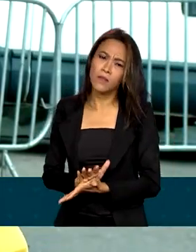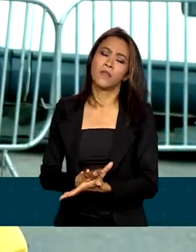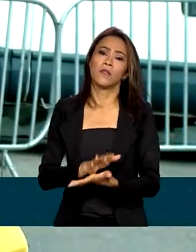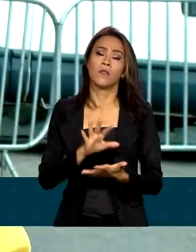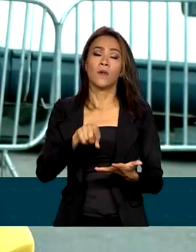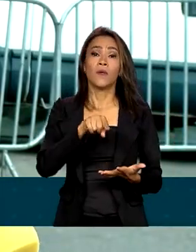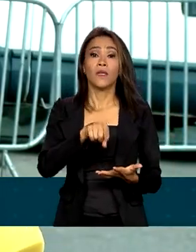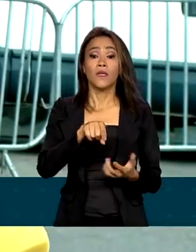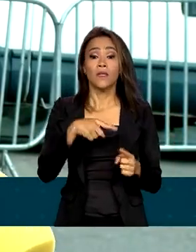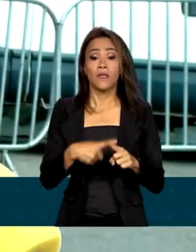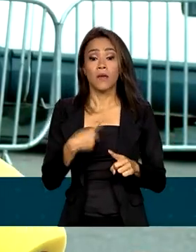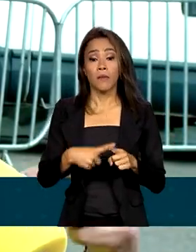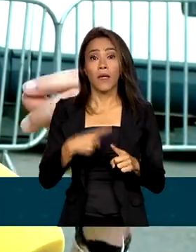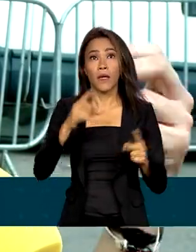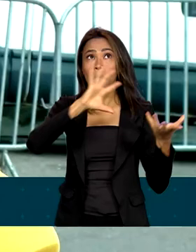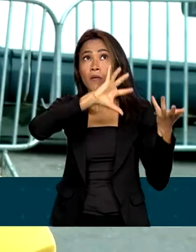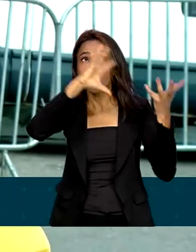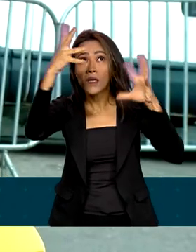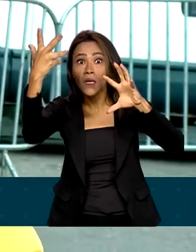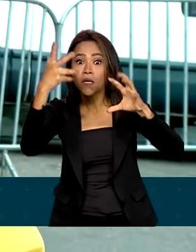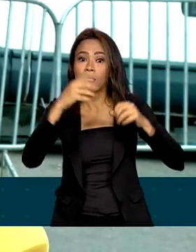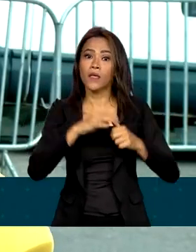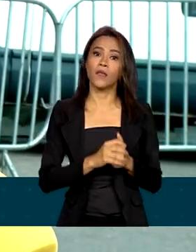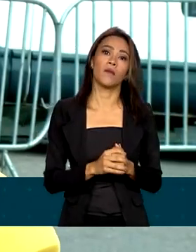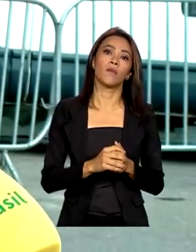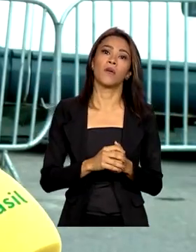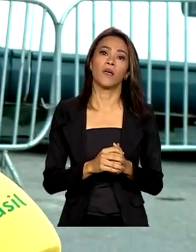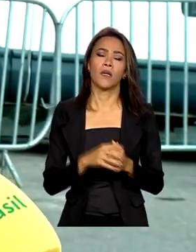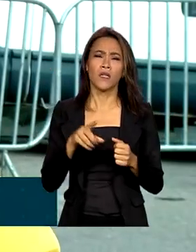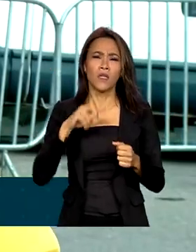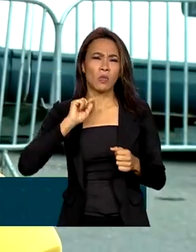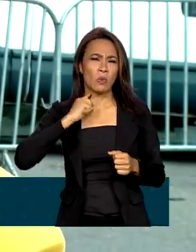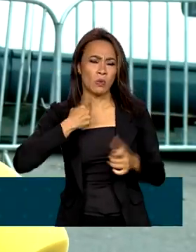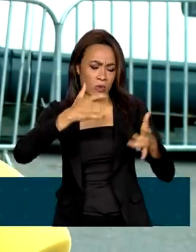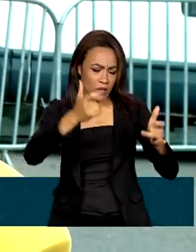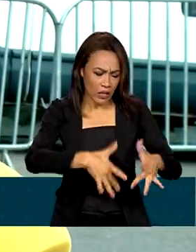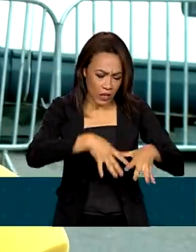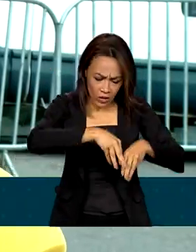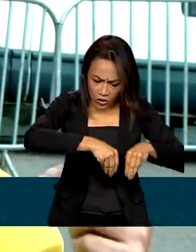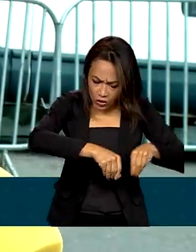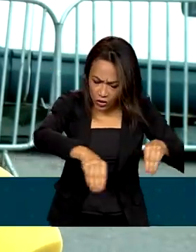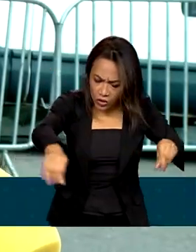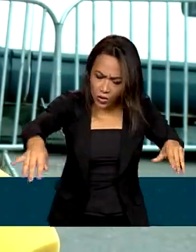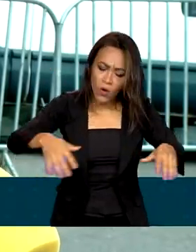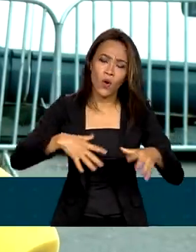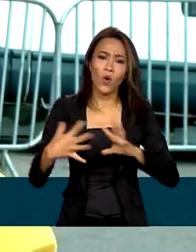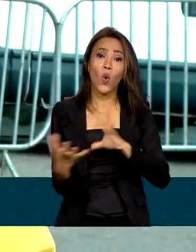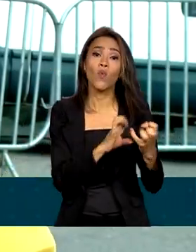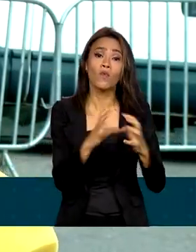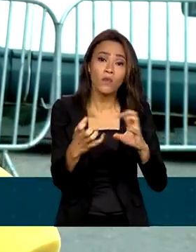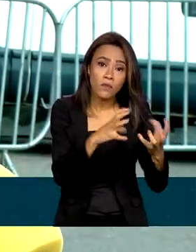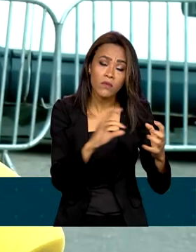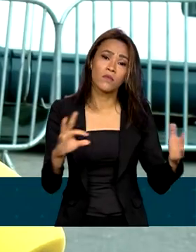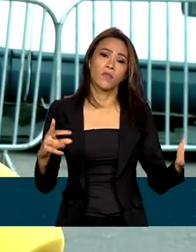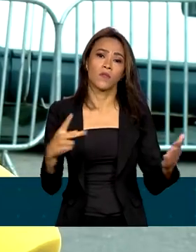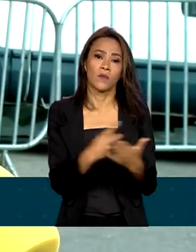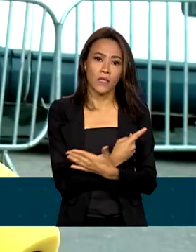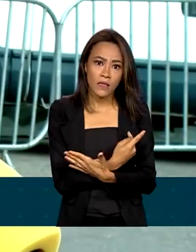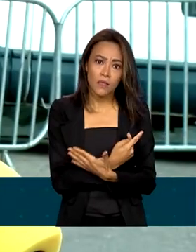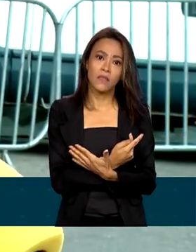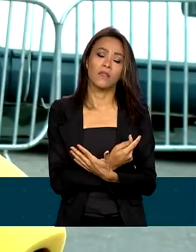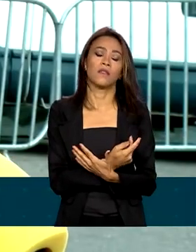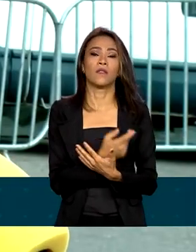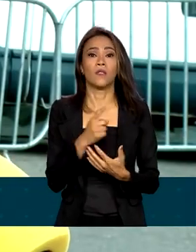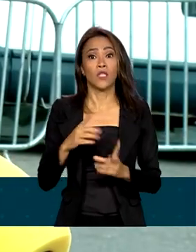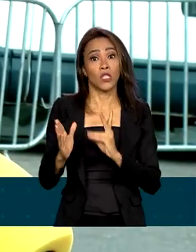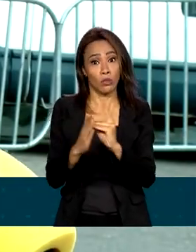essa mudança climática, contaminado o solo, contaminado a água, gerado atrito, gerado relações ali no qual